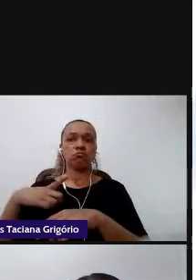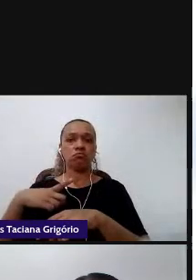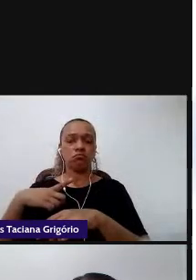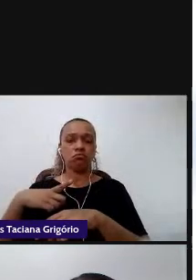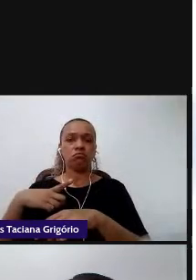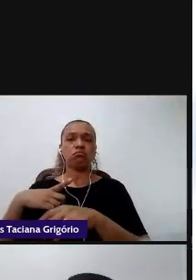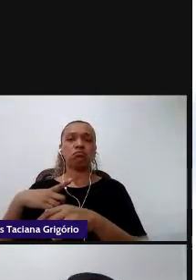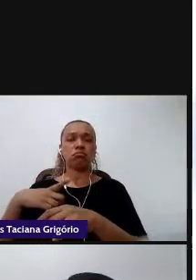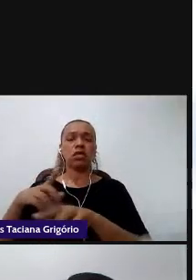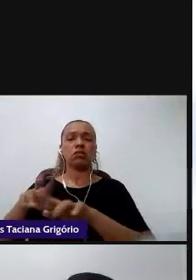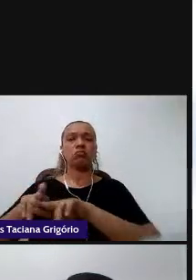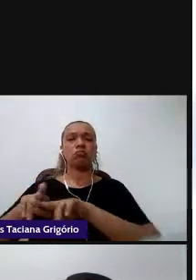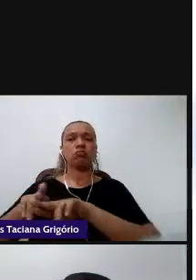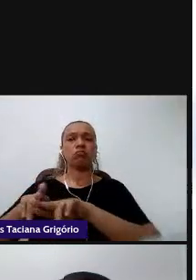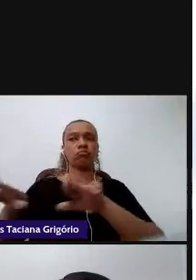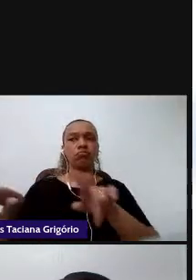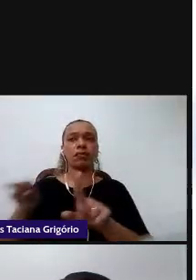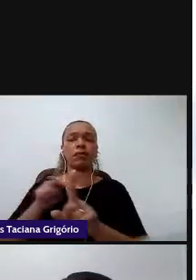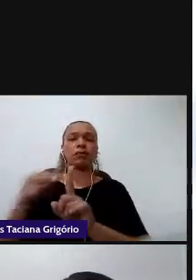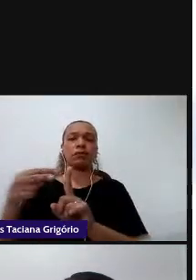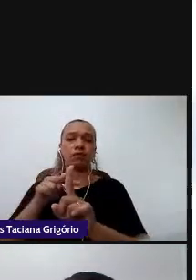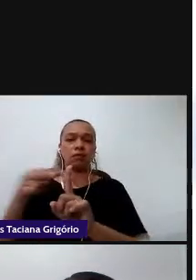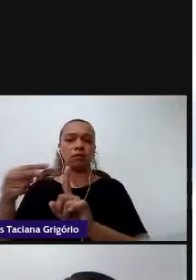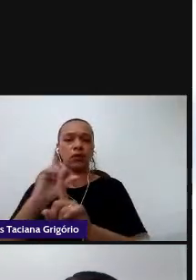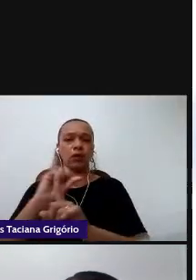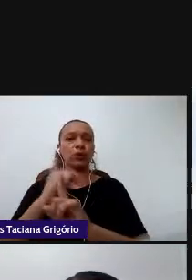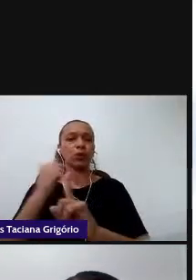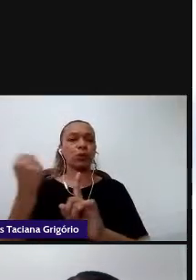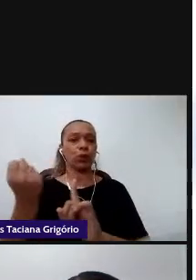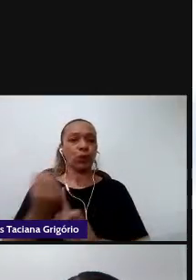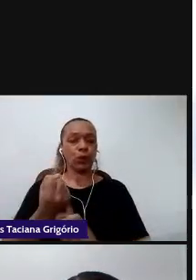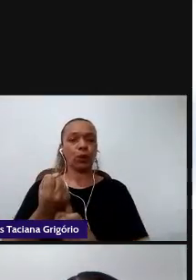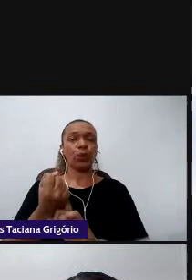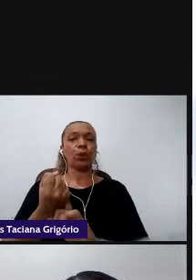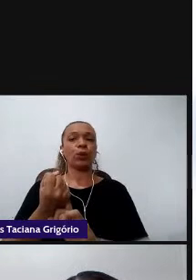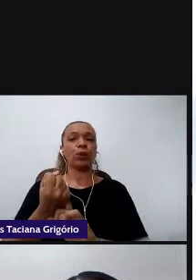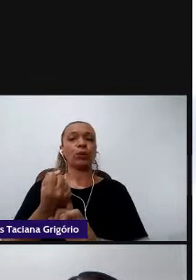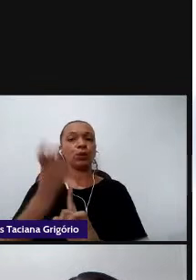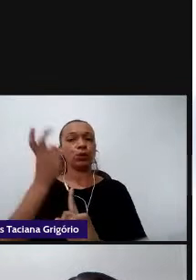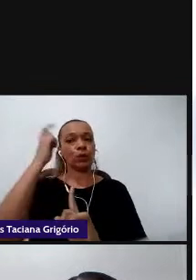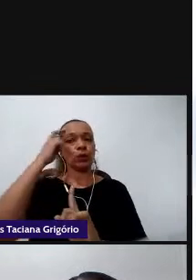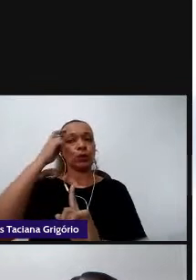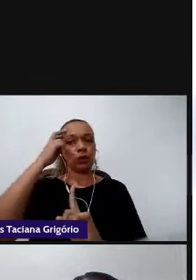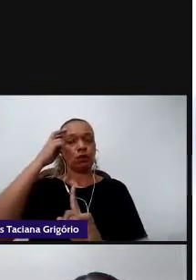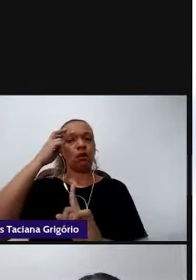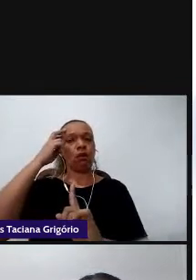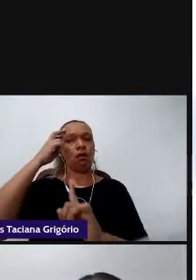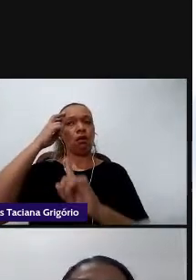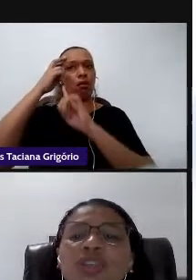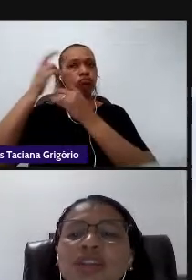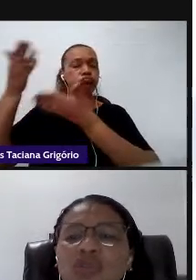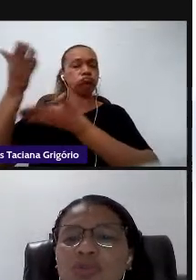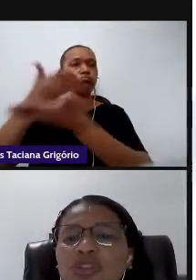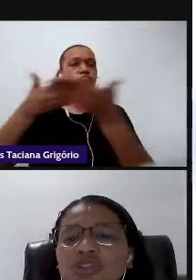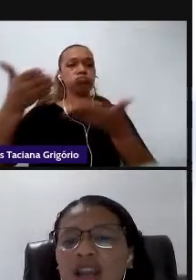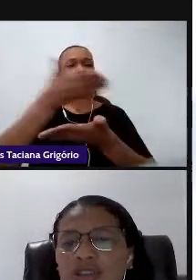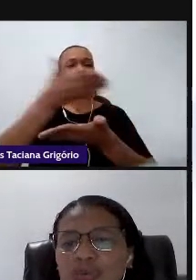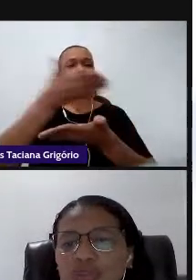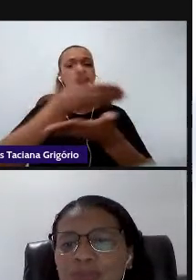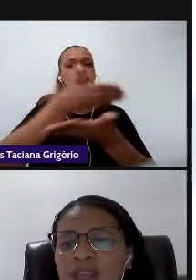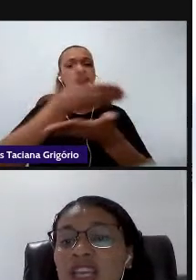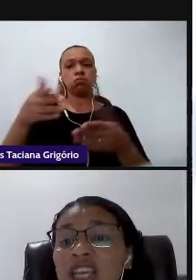perspectivas socio interculturais sejam contempladas como também relacionando com esses objetos